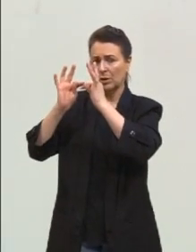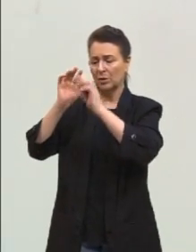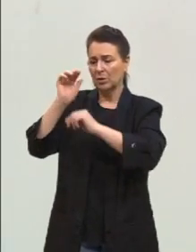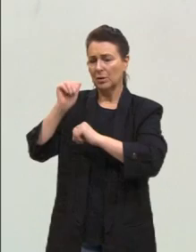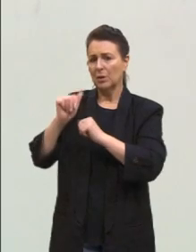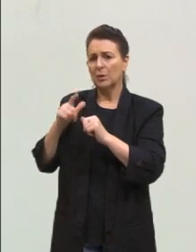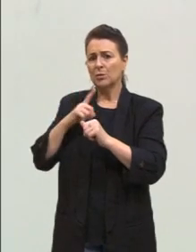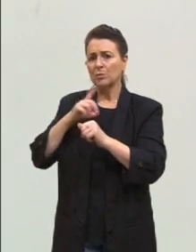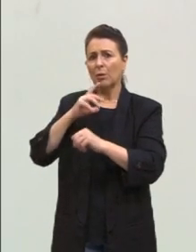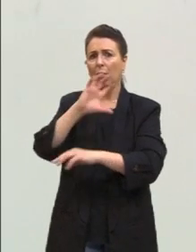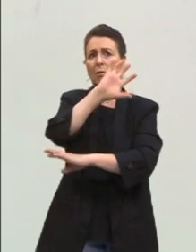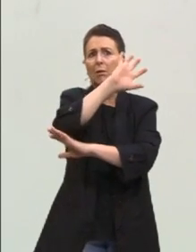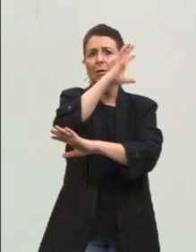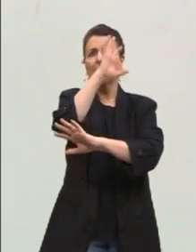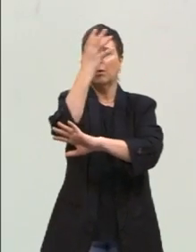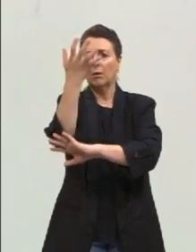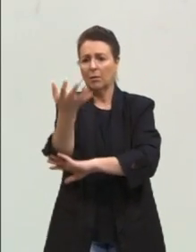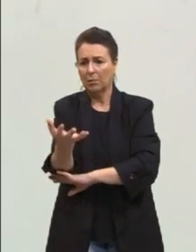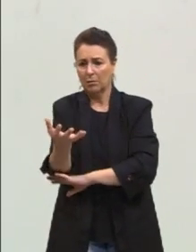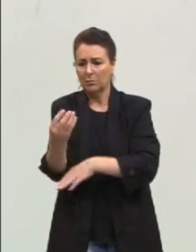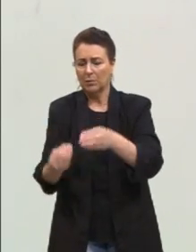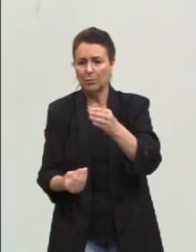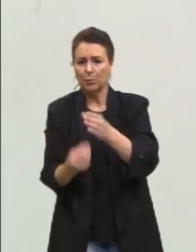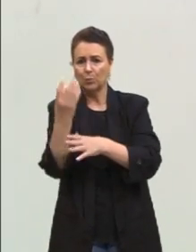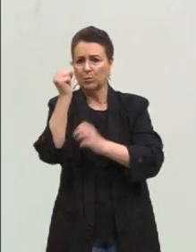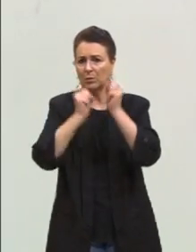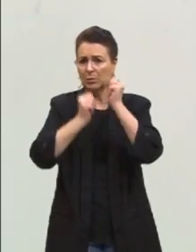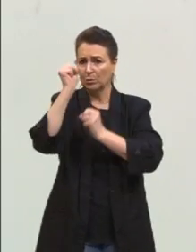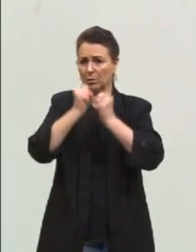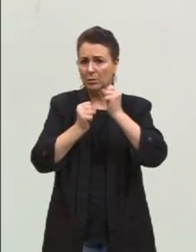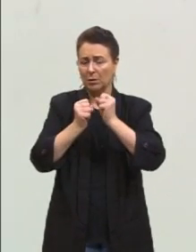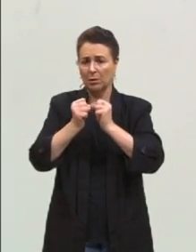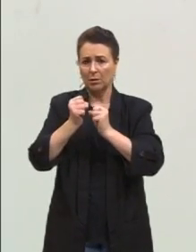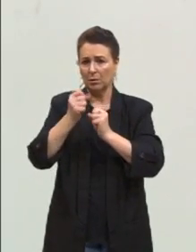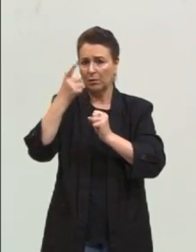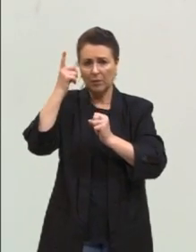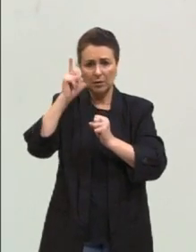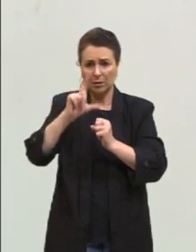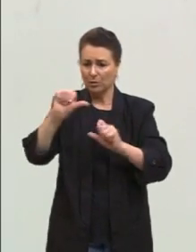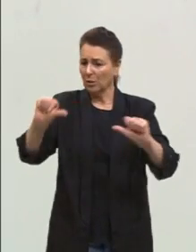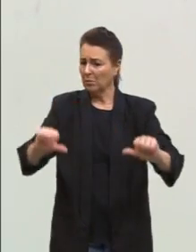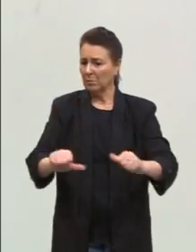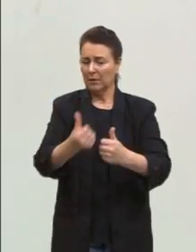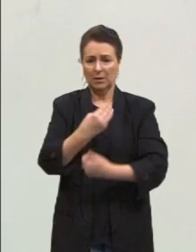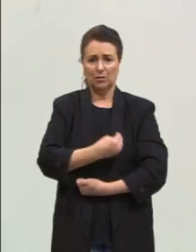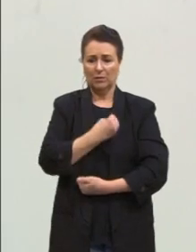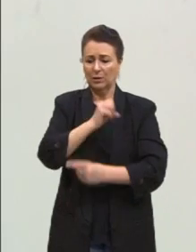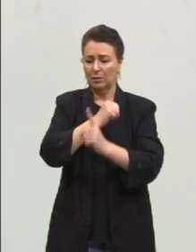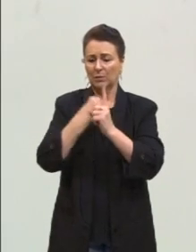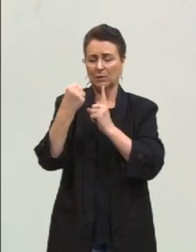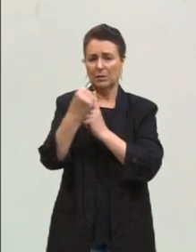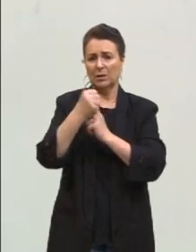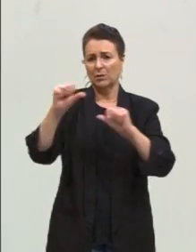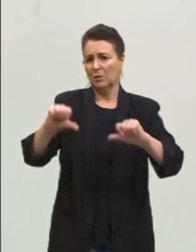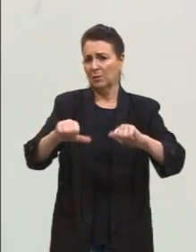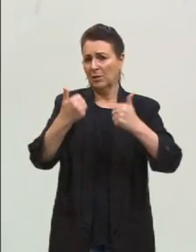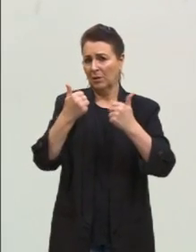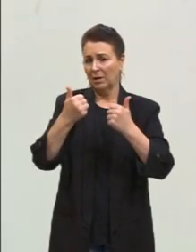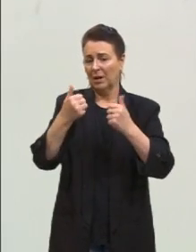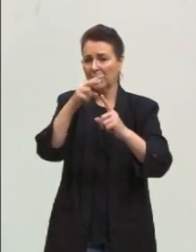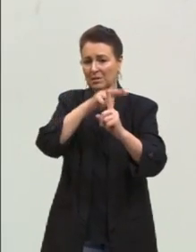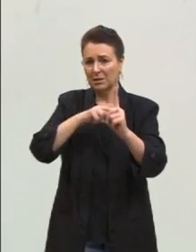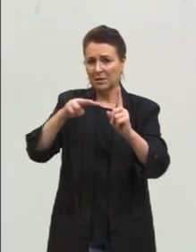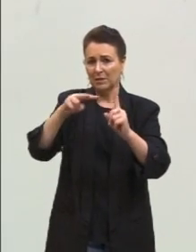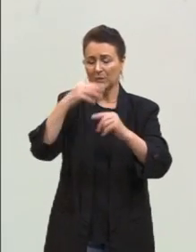derrubar a floresta para produzir indústria, isso não vai garantir uma melhoria de vida, uma sociedade melhor. Então, essa noção de